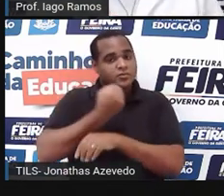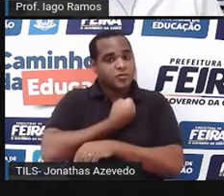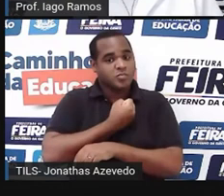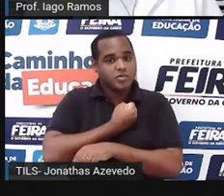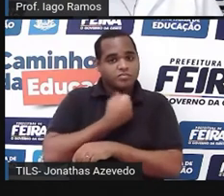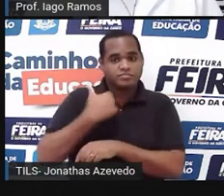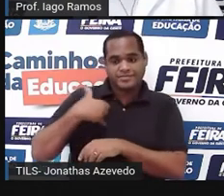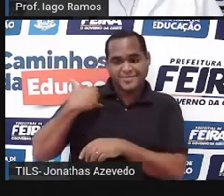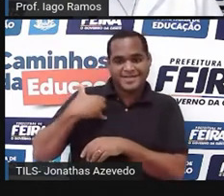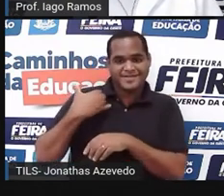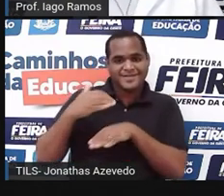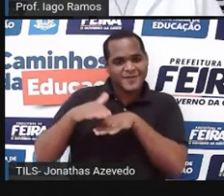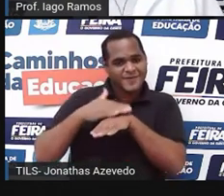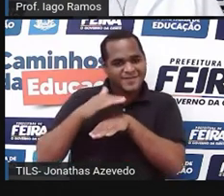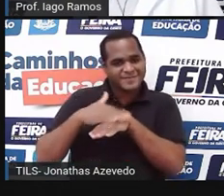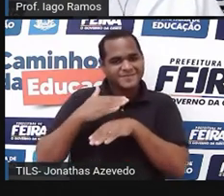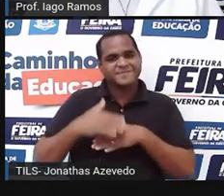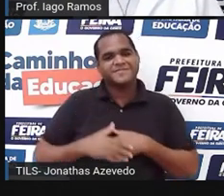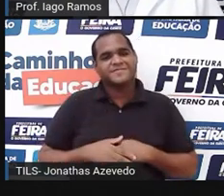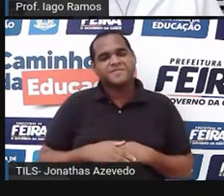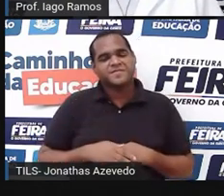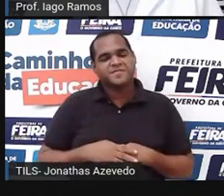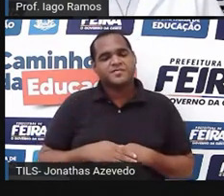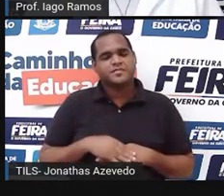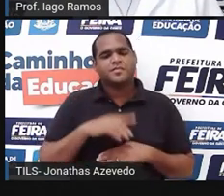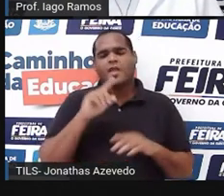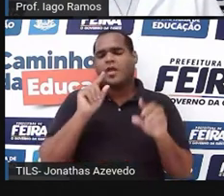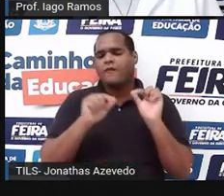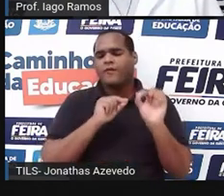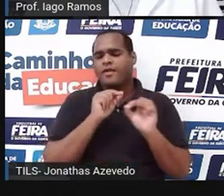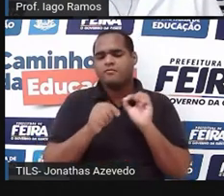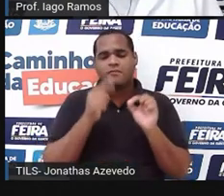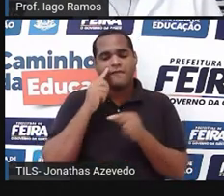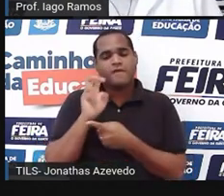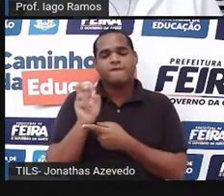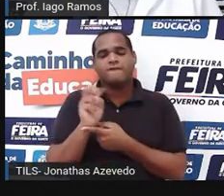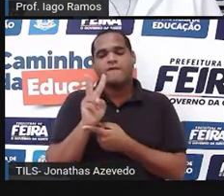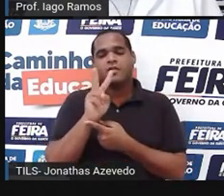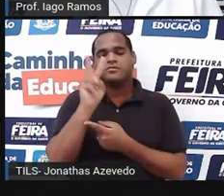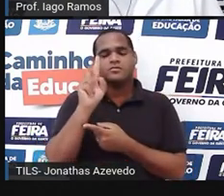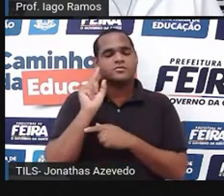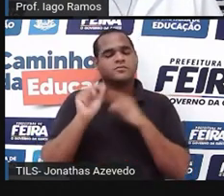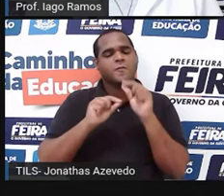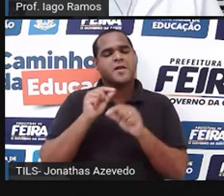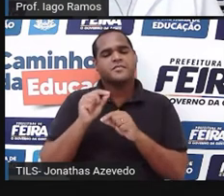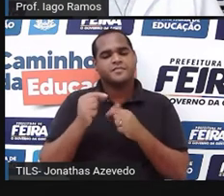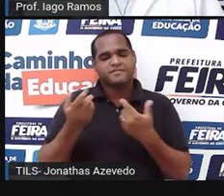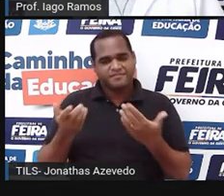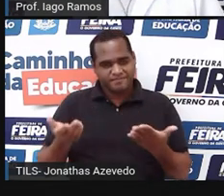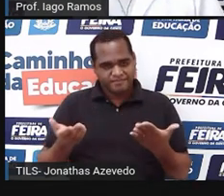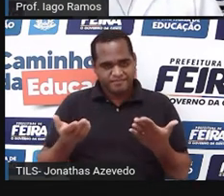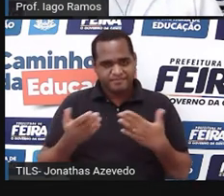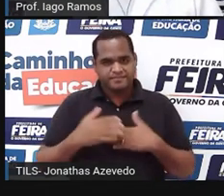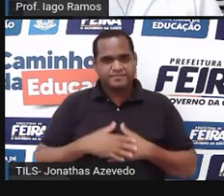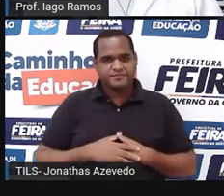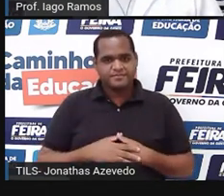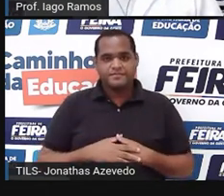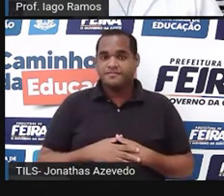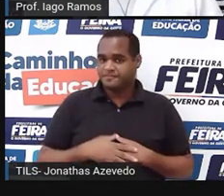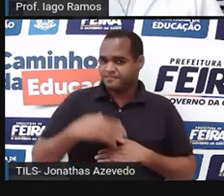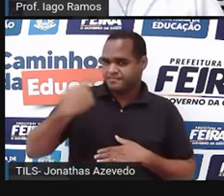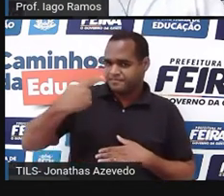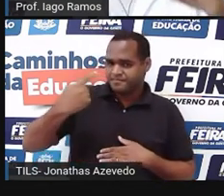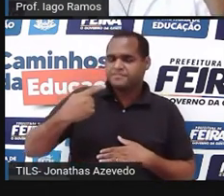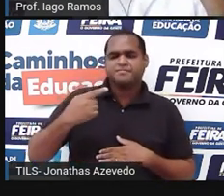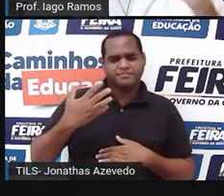a gente coloca os valores e vê o que está acontecendo com esses valores. Tudo bem? Então, na primeira situação,